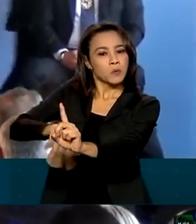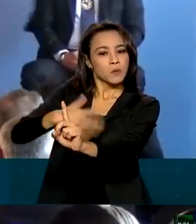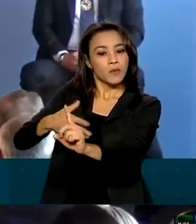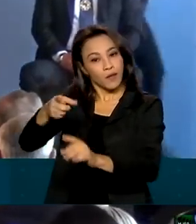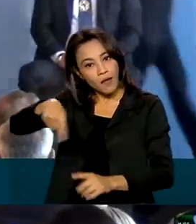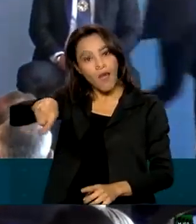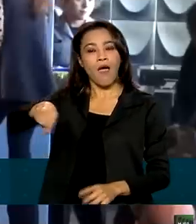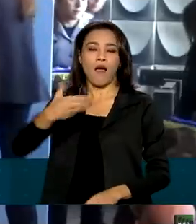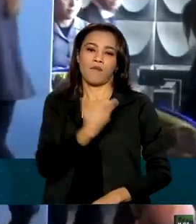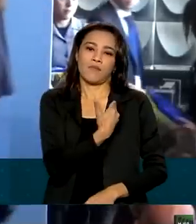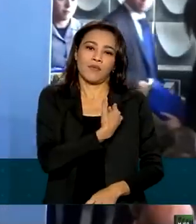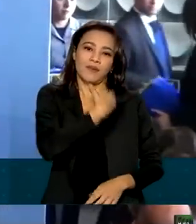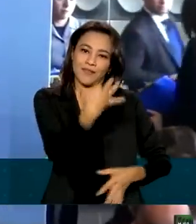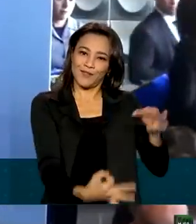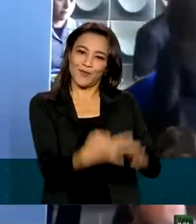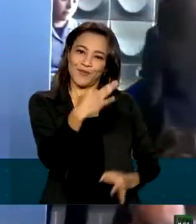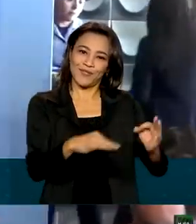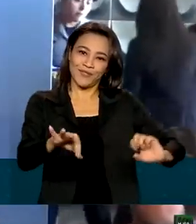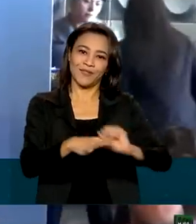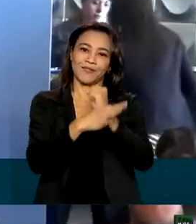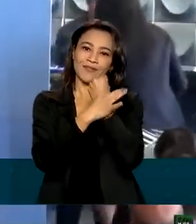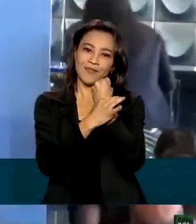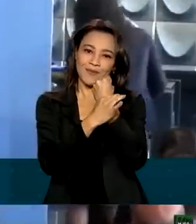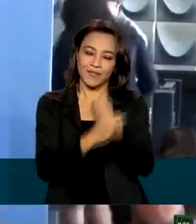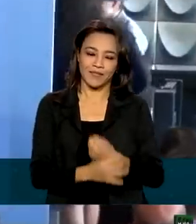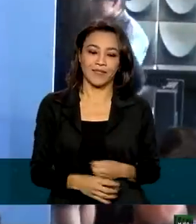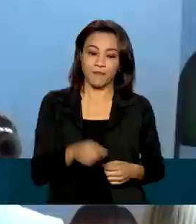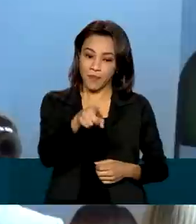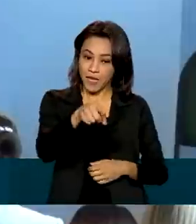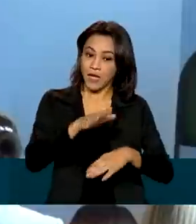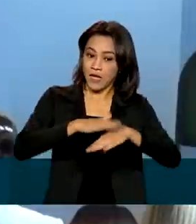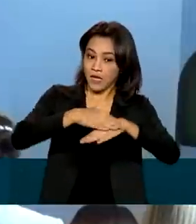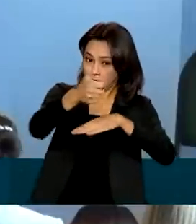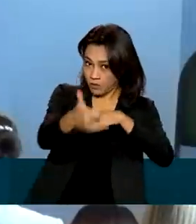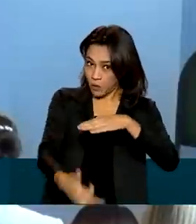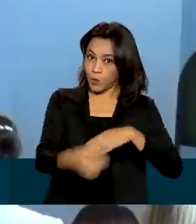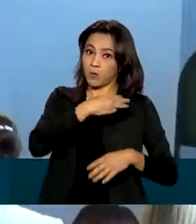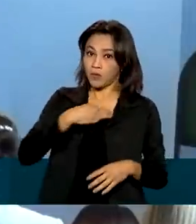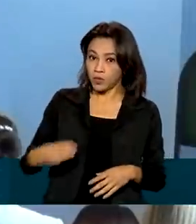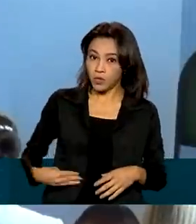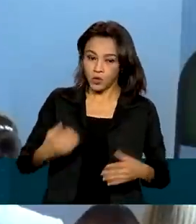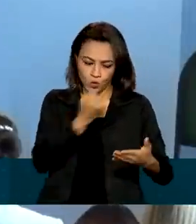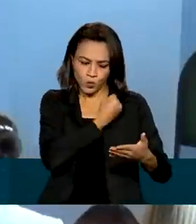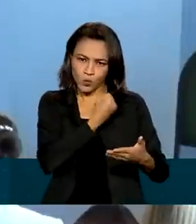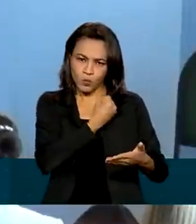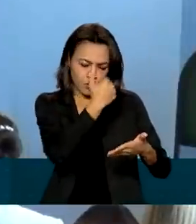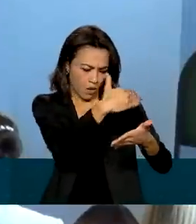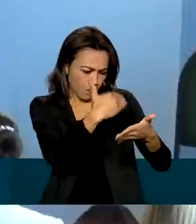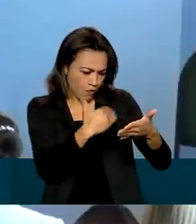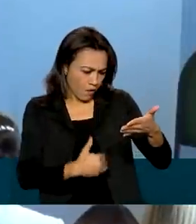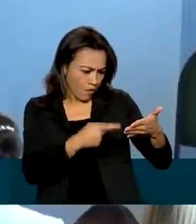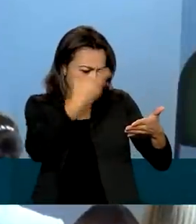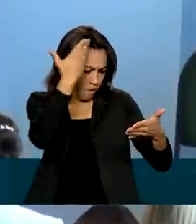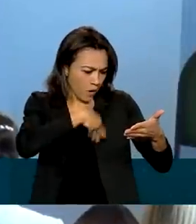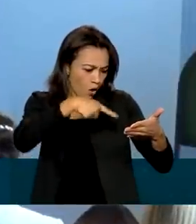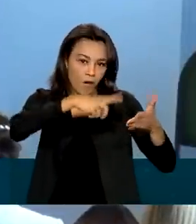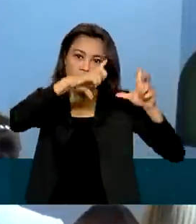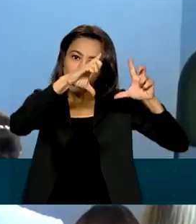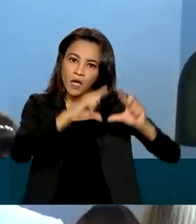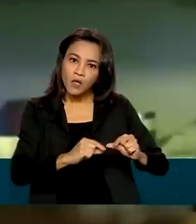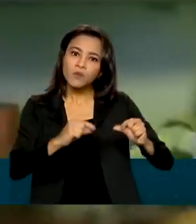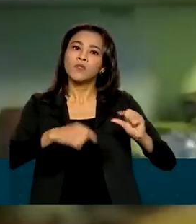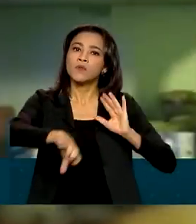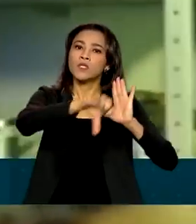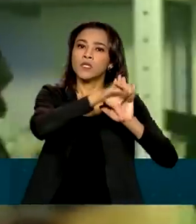amigas da Justiça e da Segurança Pública. Segundo ele, os números mostram uma redução na criminalidade do